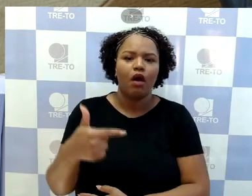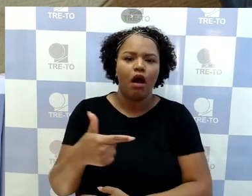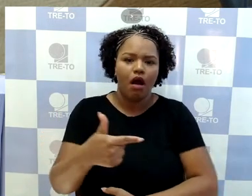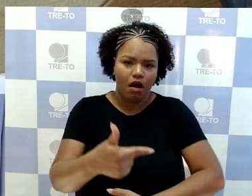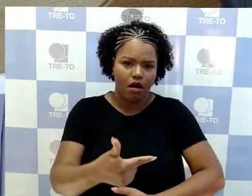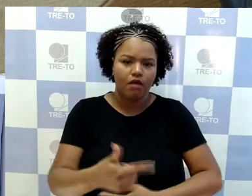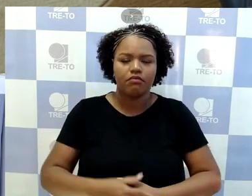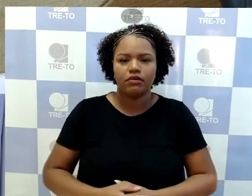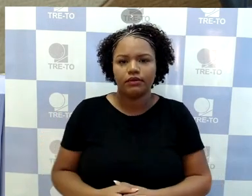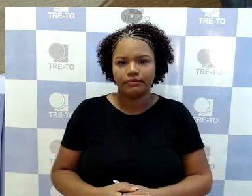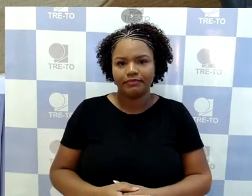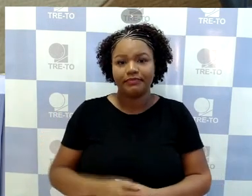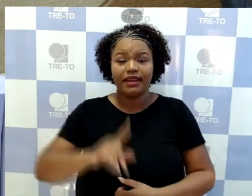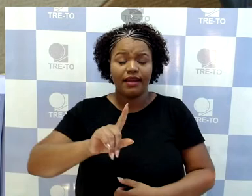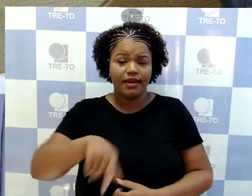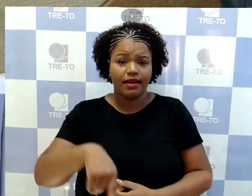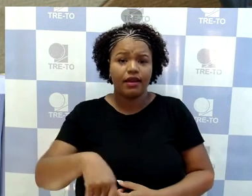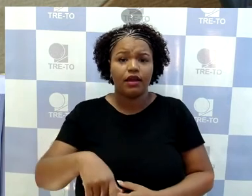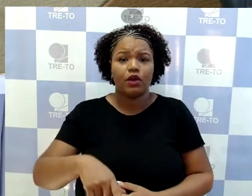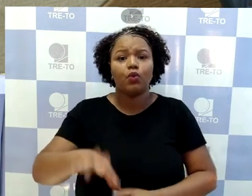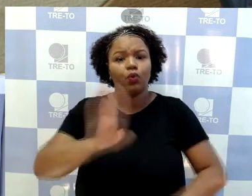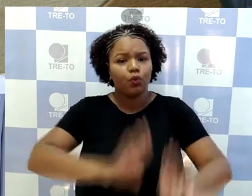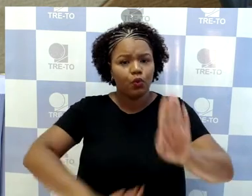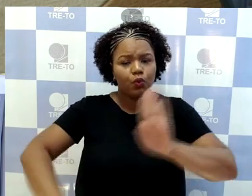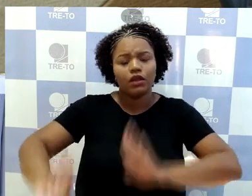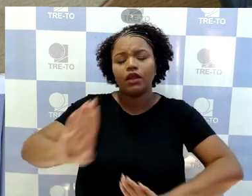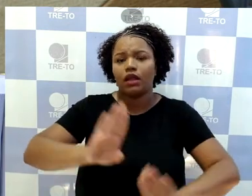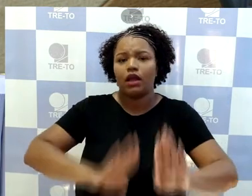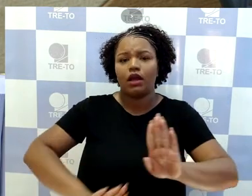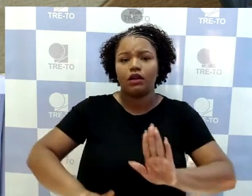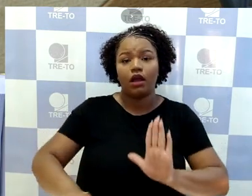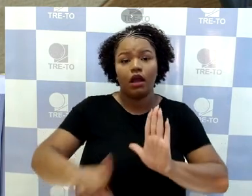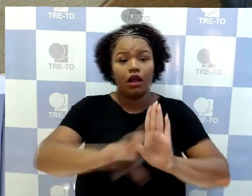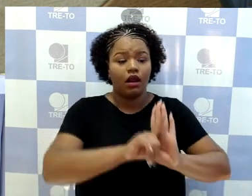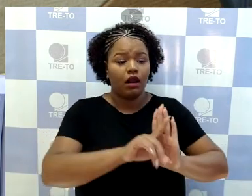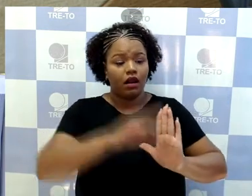aqueles cuidados que a lei de regência estabelece.